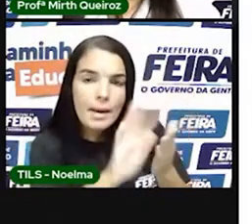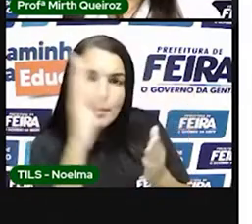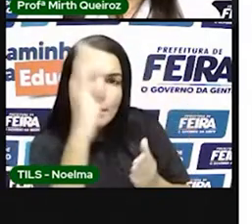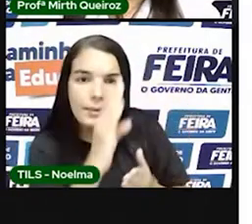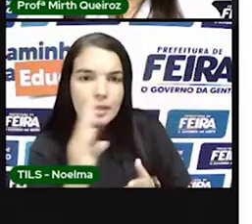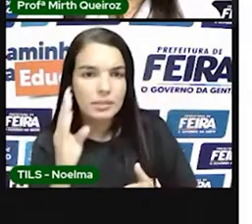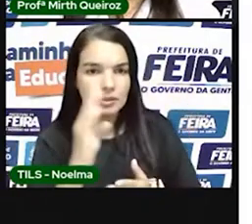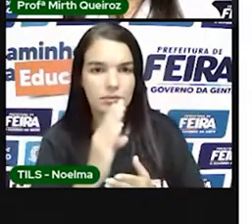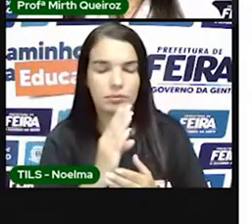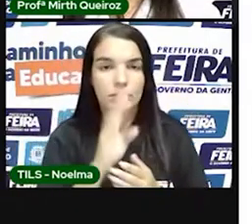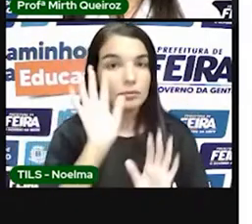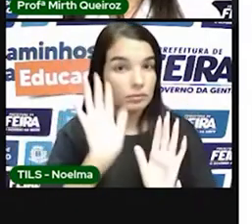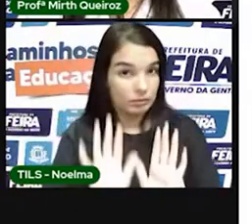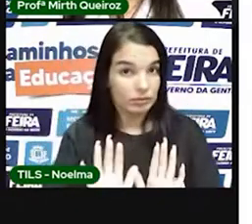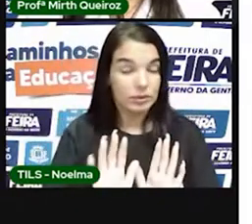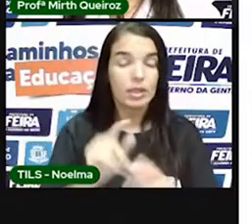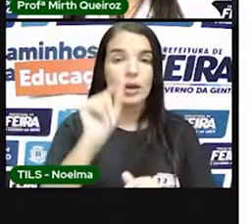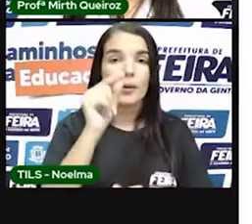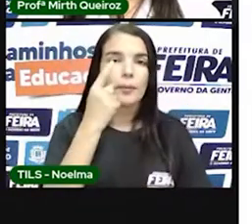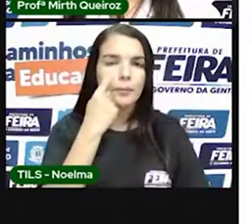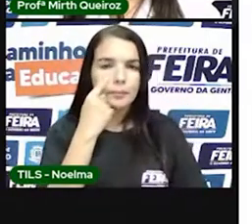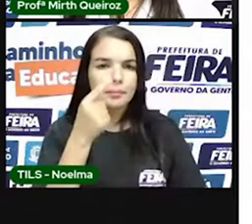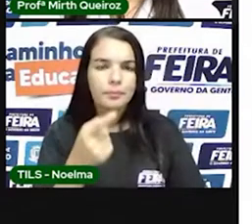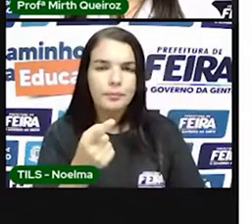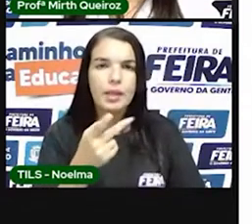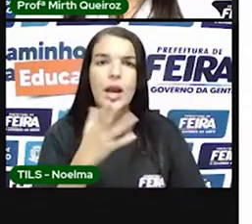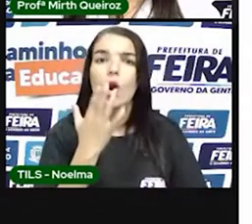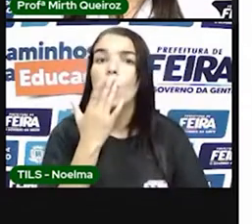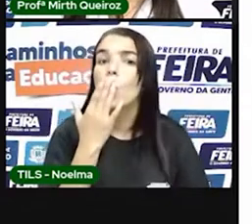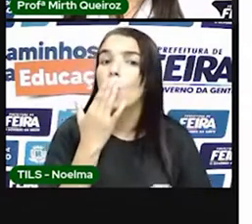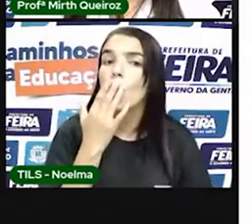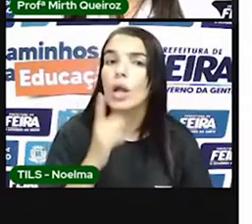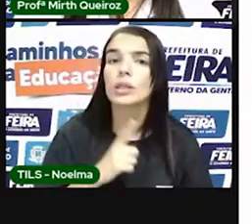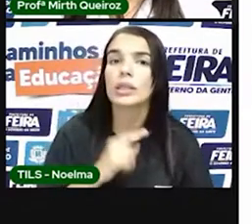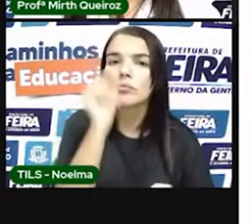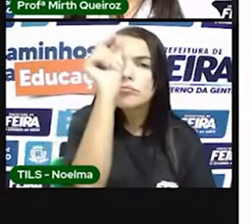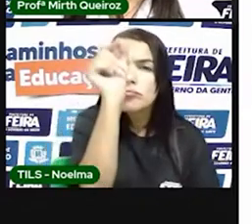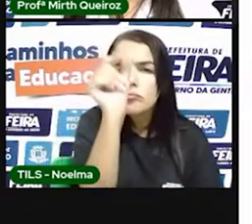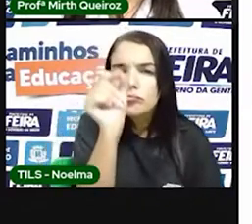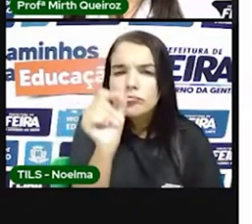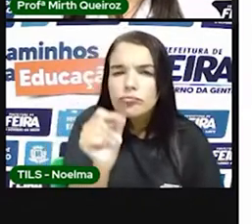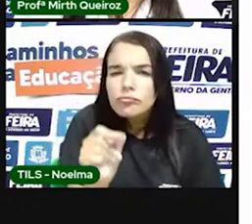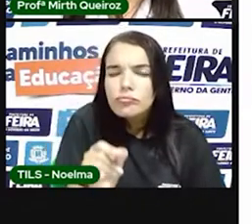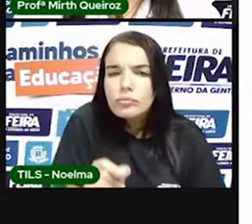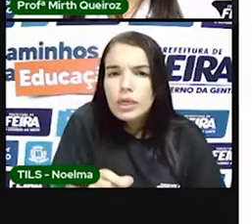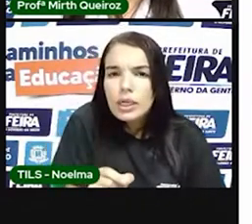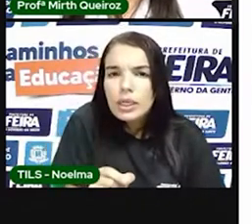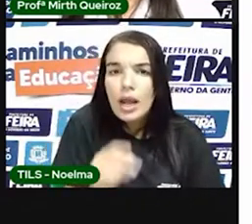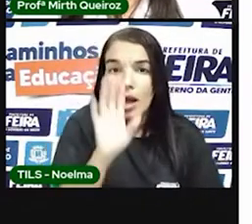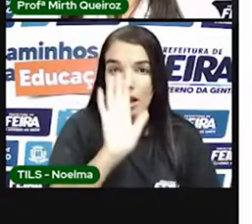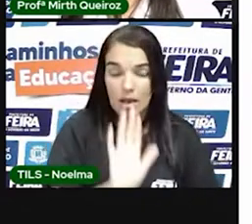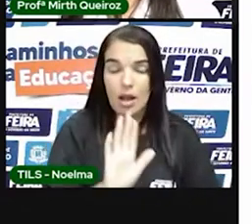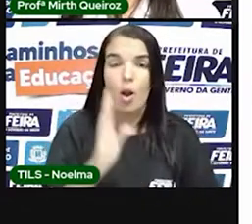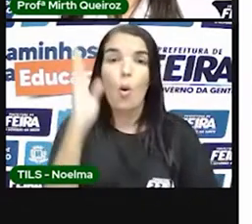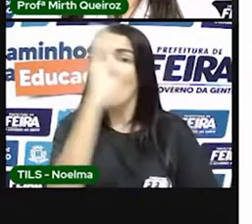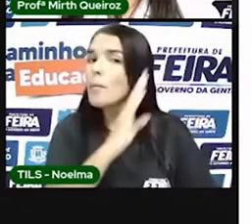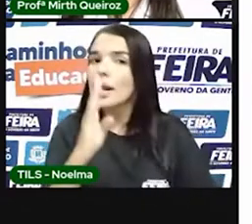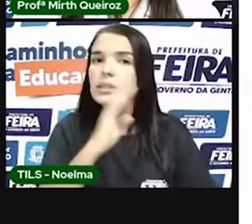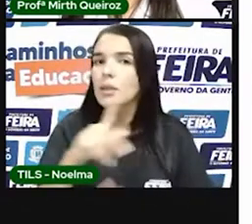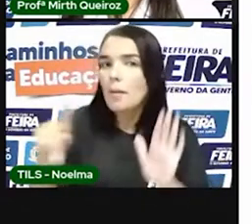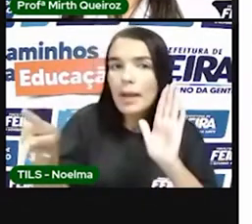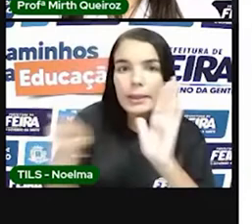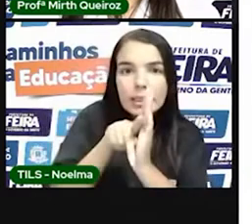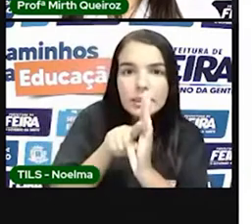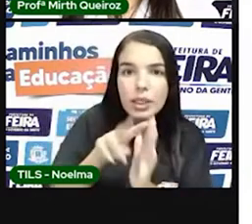a Portugal. Nós que temos aí uma linha, essa linha a gente vai chamar de linha imaginária, ela